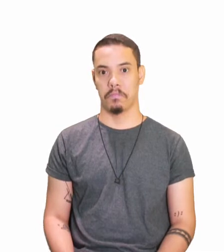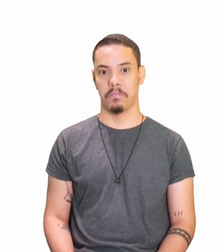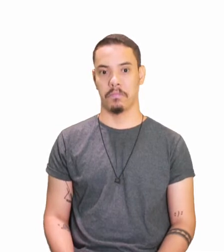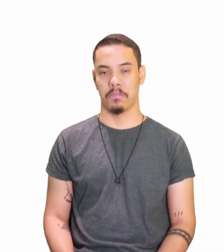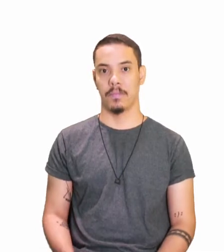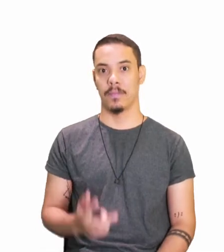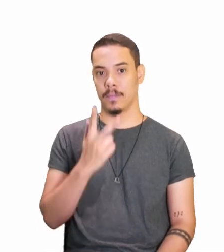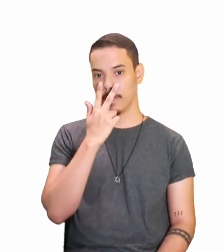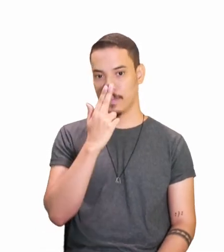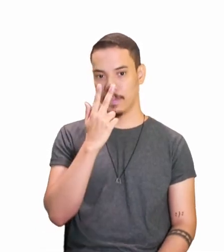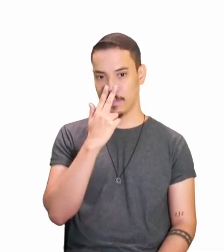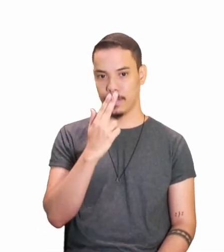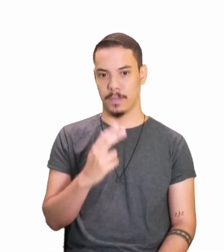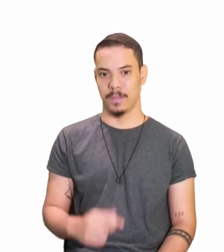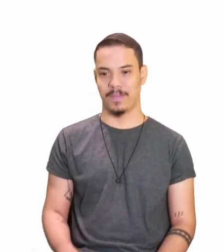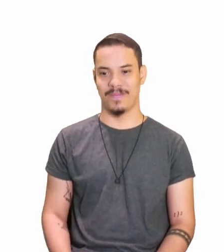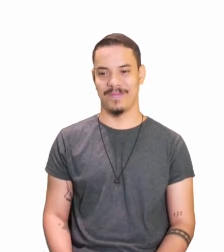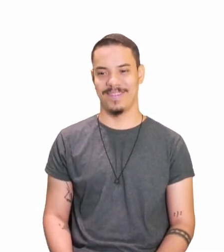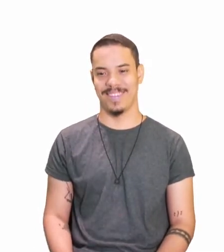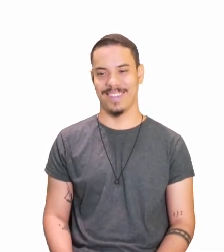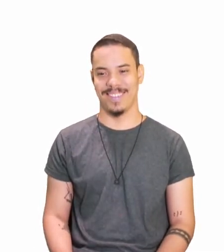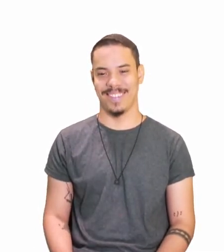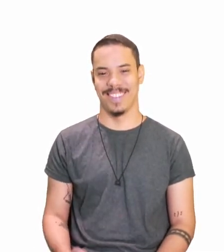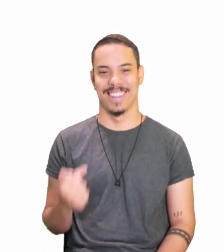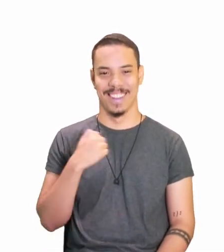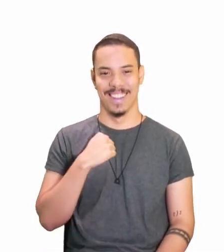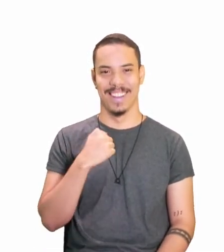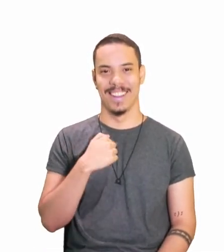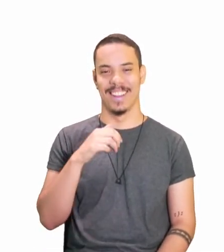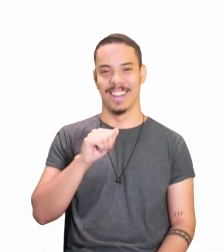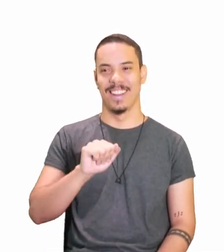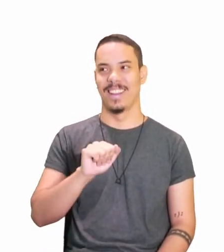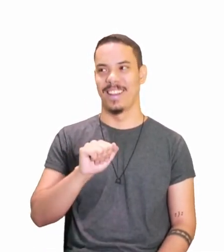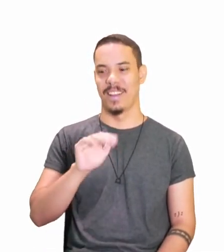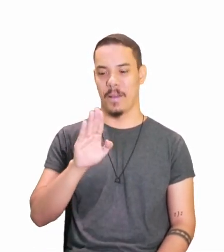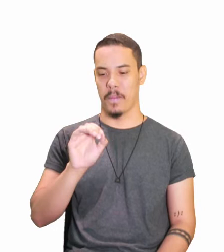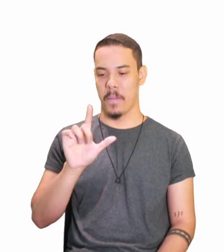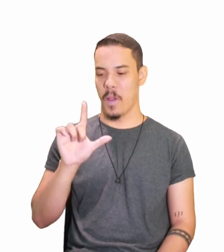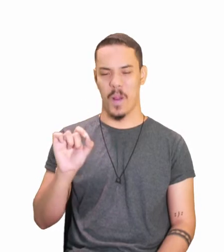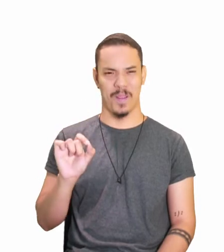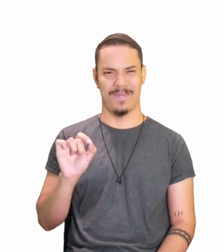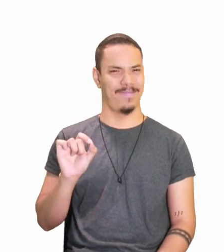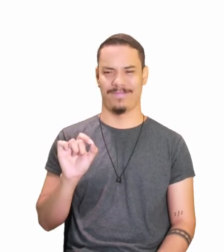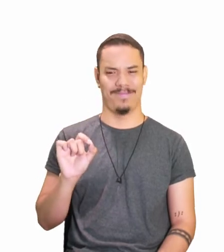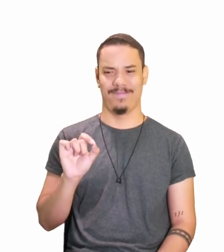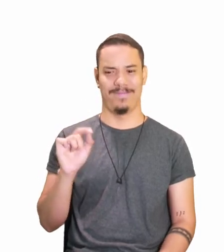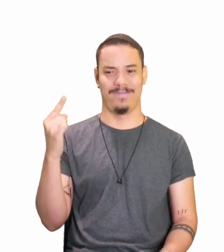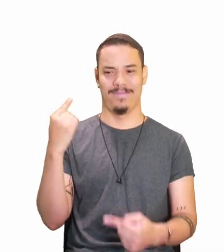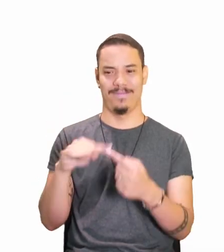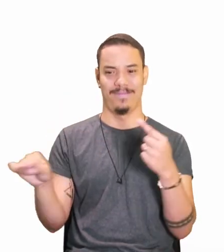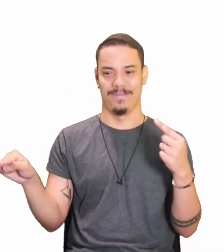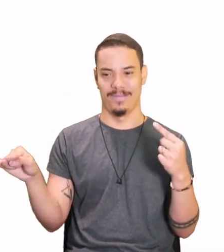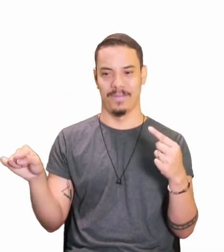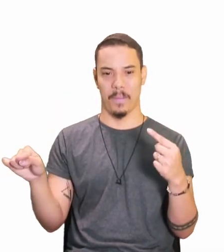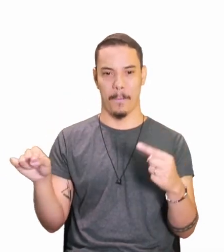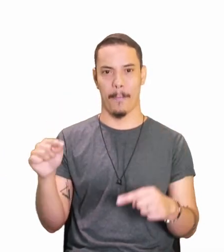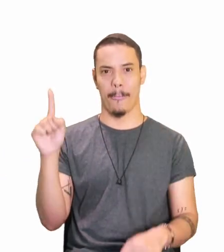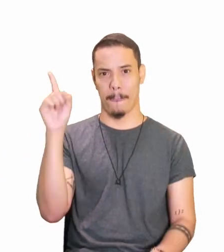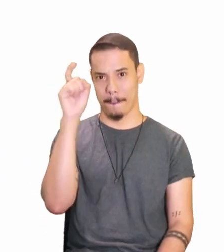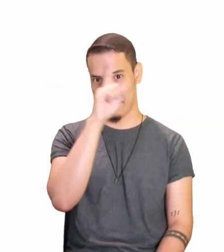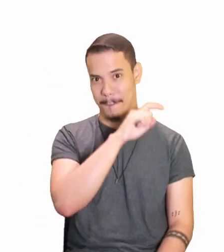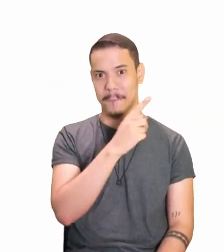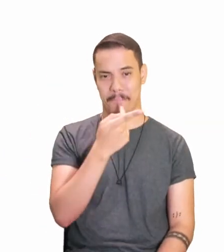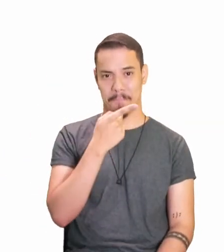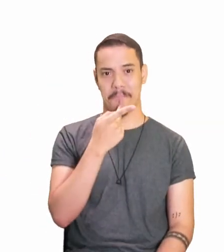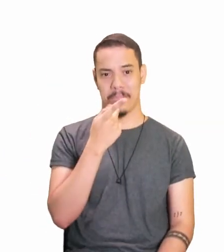aí se eu falar assim, eu abolo, fica esquisito, eu abolo, né, é até difícil pra falar, né,